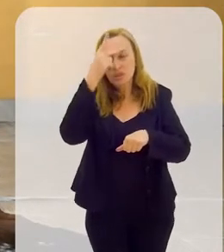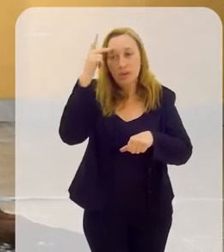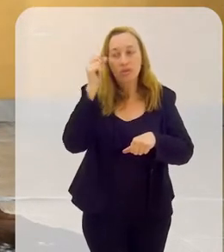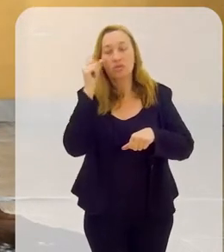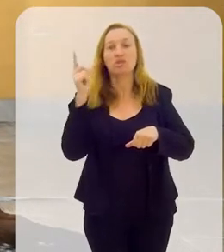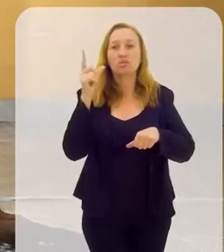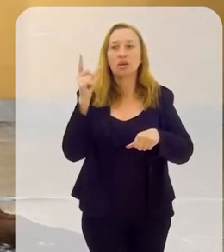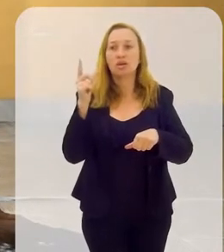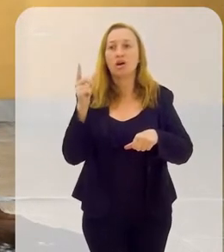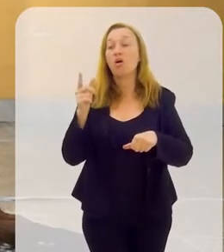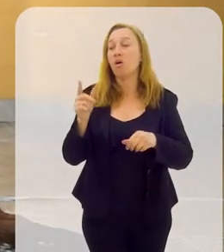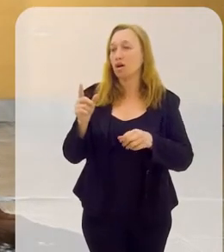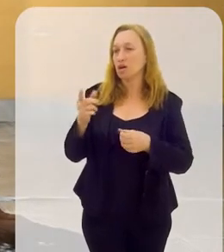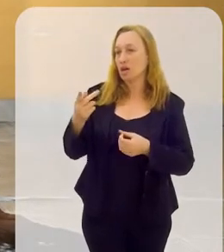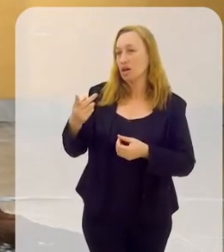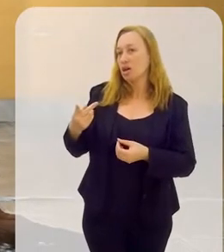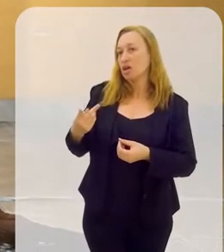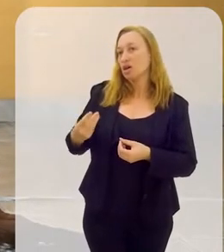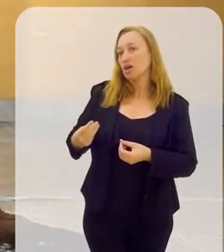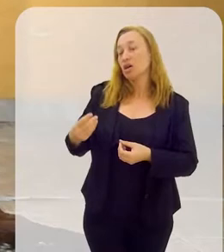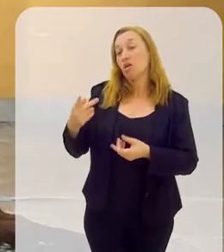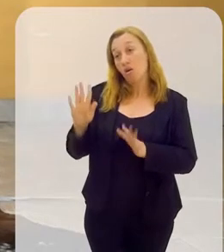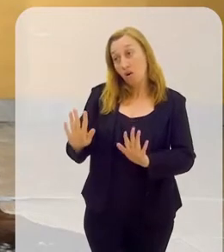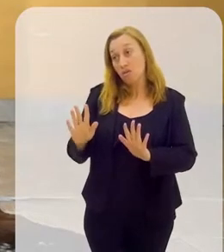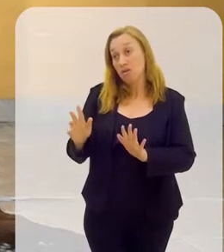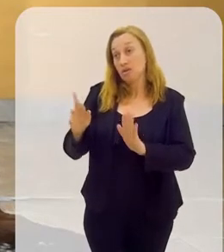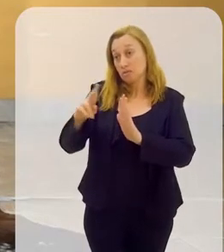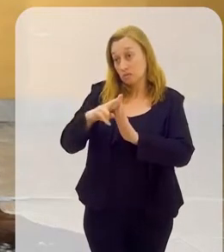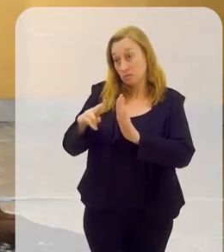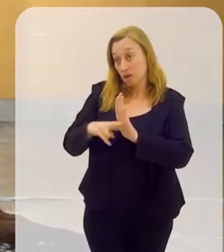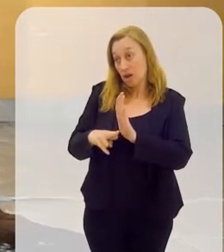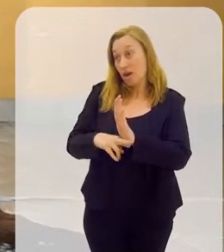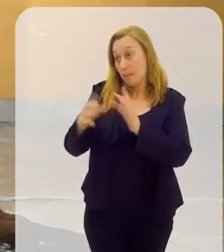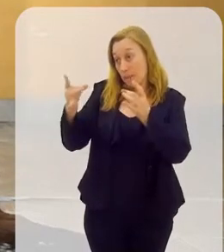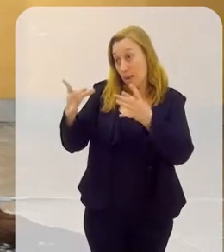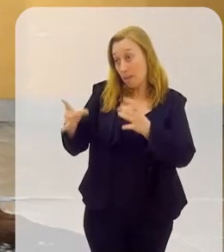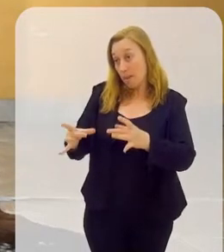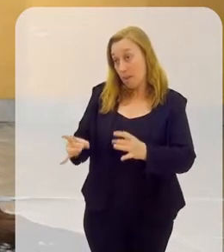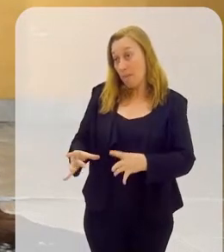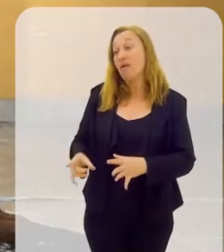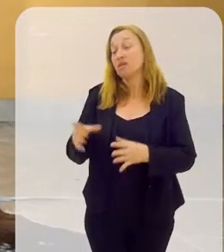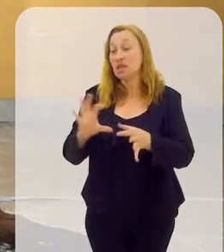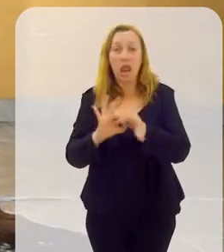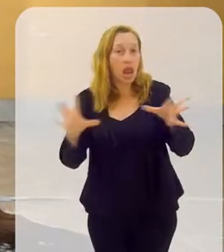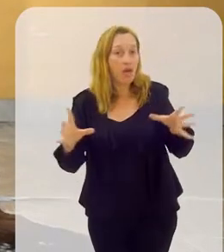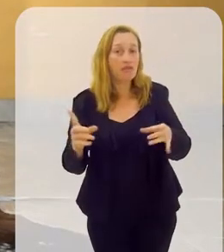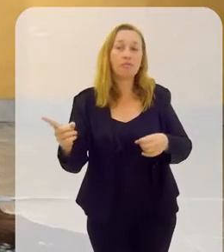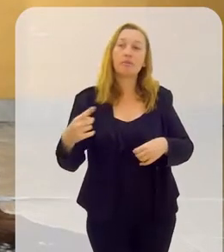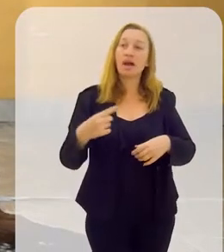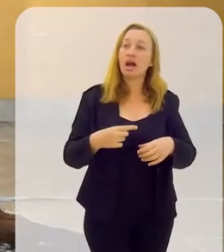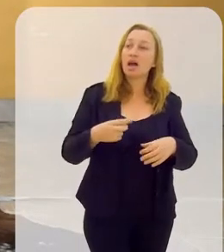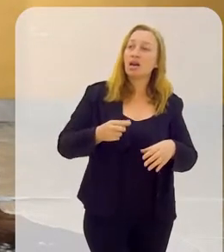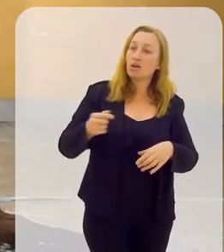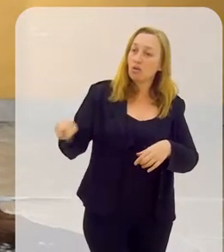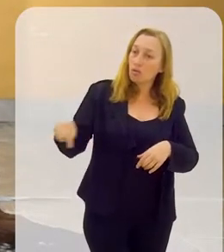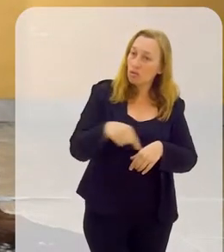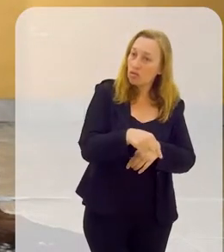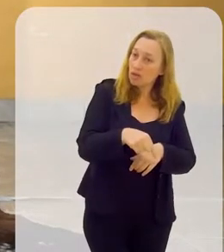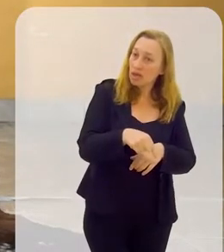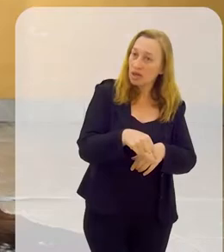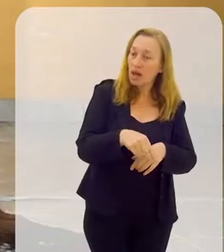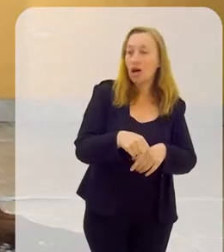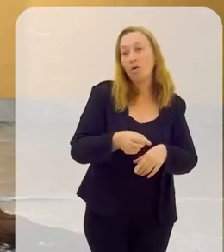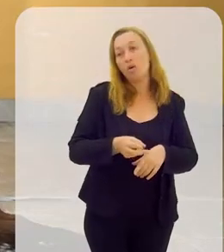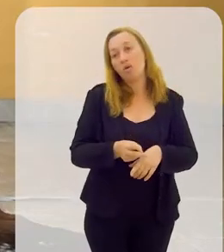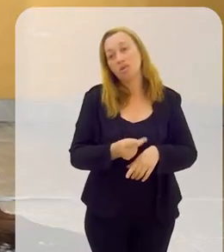depois a pessoa acorda, olha só, a situação é essa, essa, essa, essa, Você tem o livre-arbítrio de ficar aqui, de não ficar, de voltar daqui a um ano, dois,